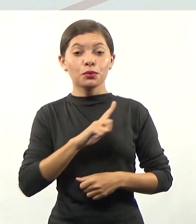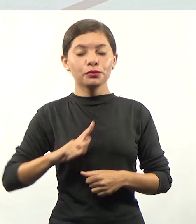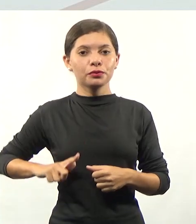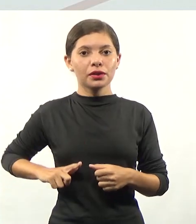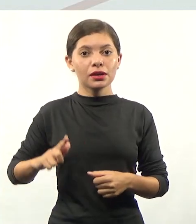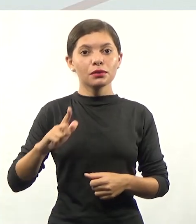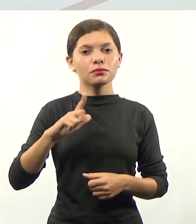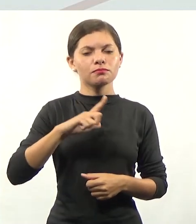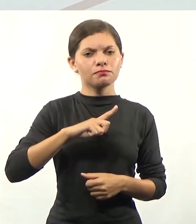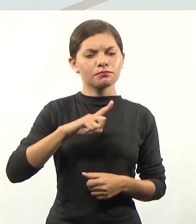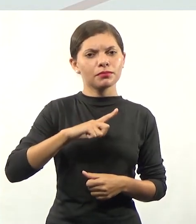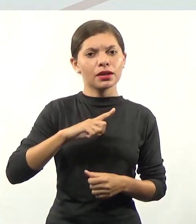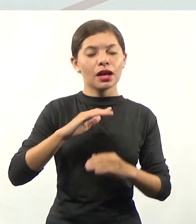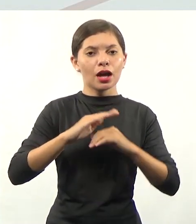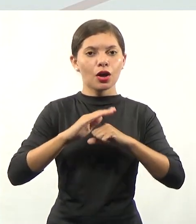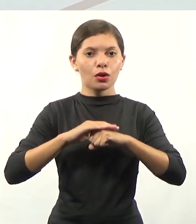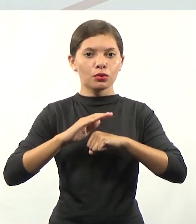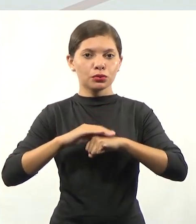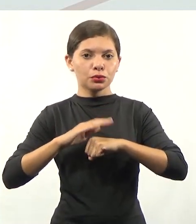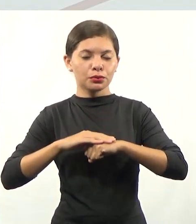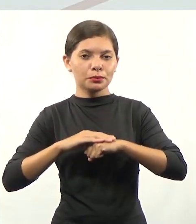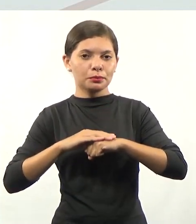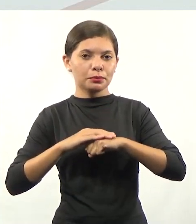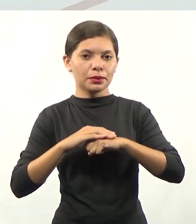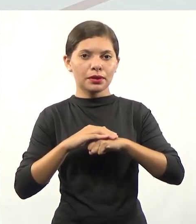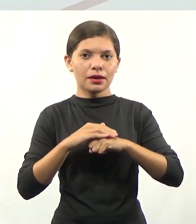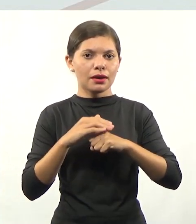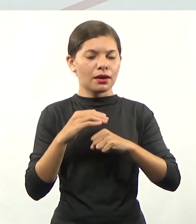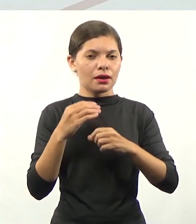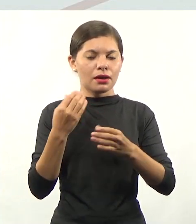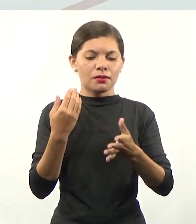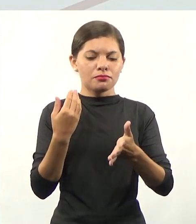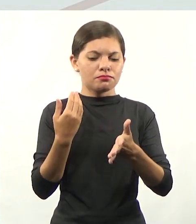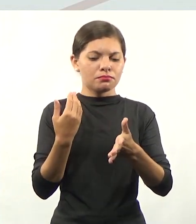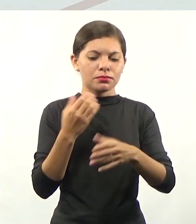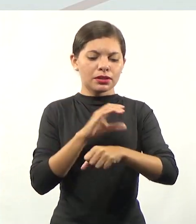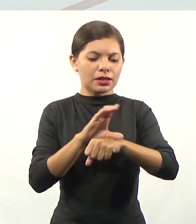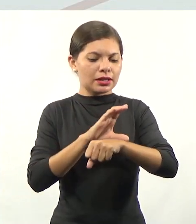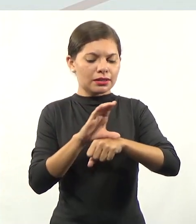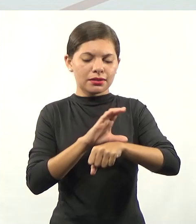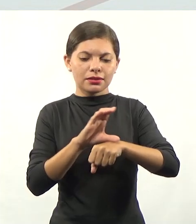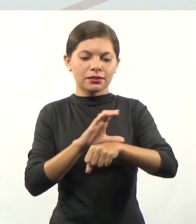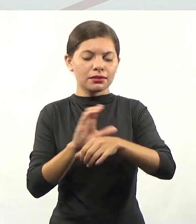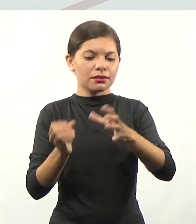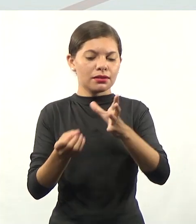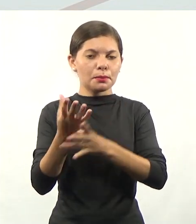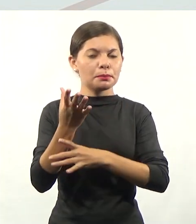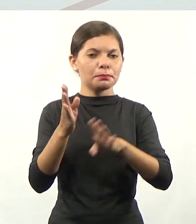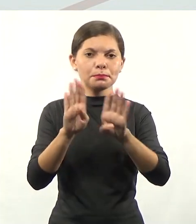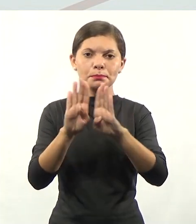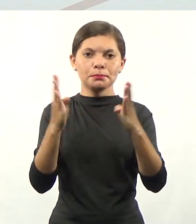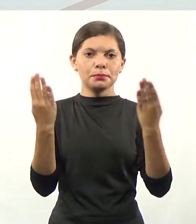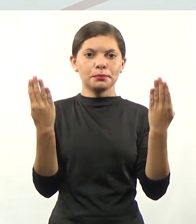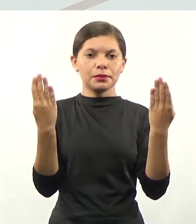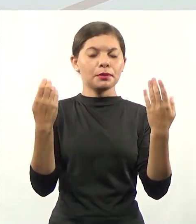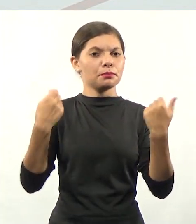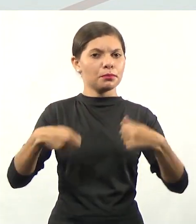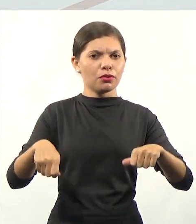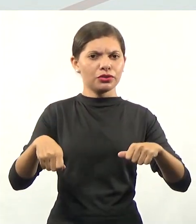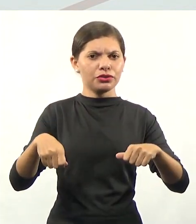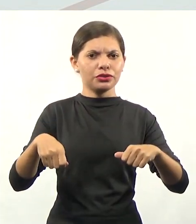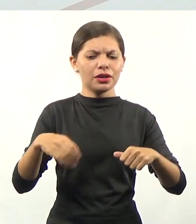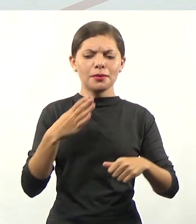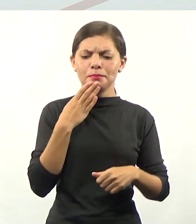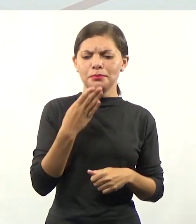ela já é criada com essa autonomia. Então, ela pode criar cursos, ela pode abrir cursos, ela não tem que pedir autorização.